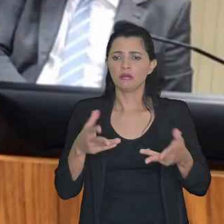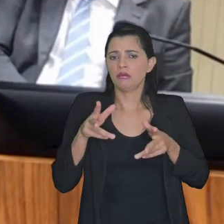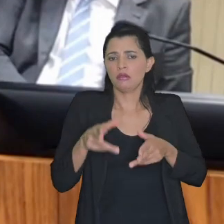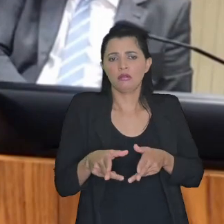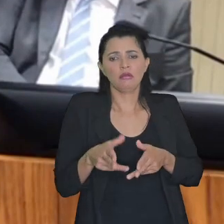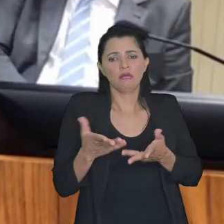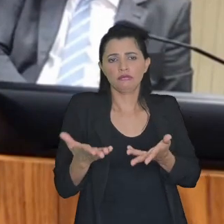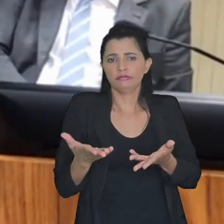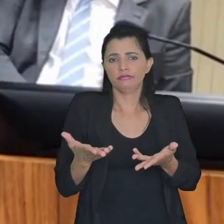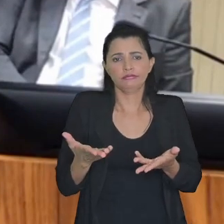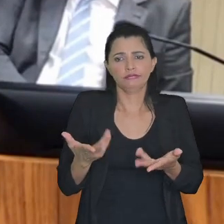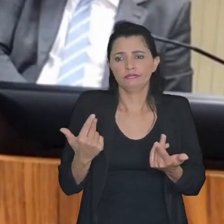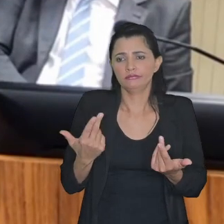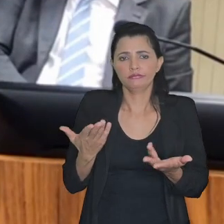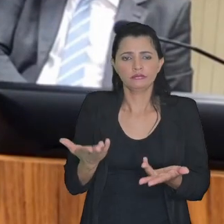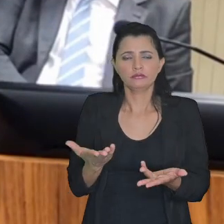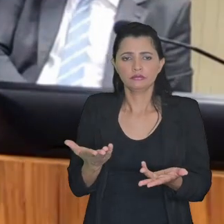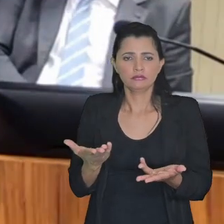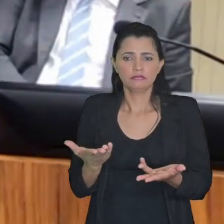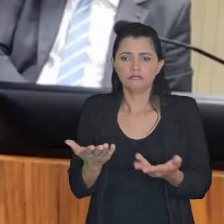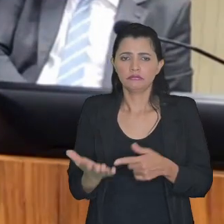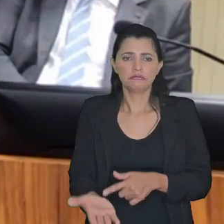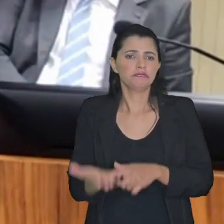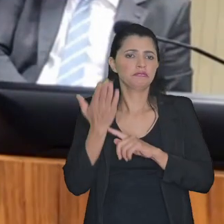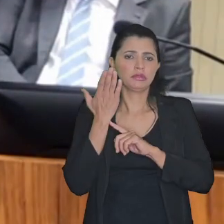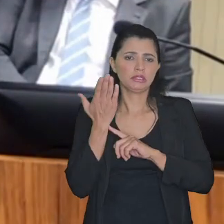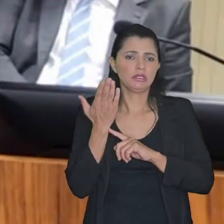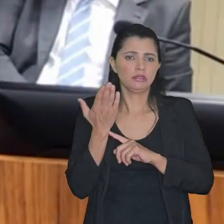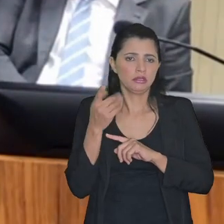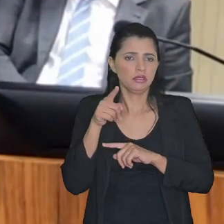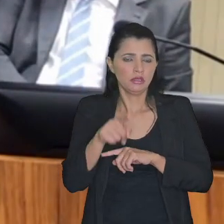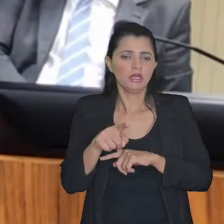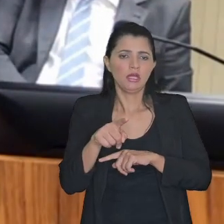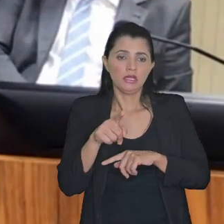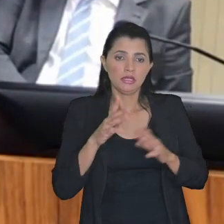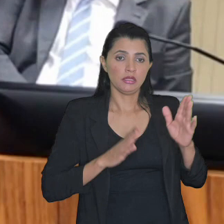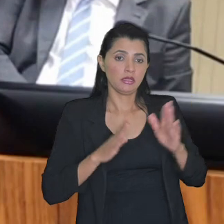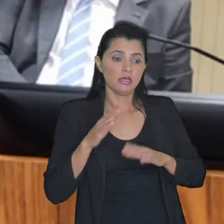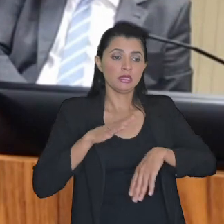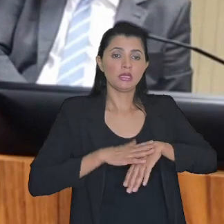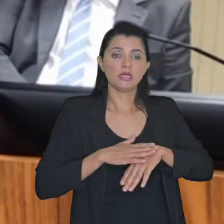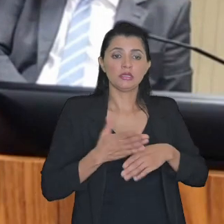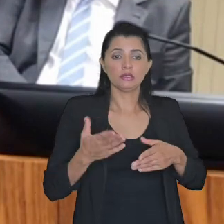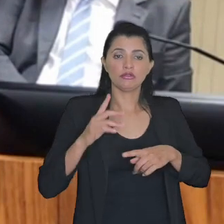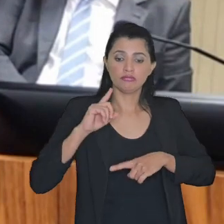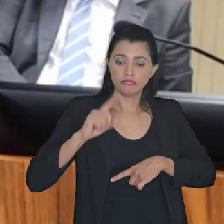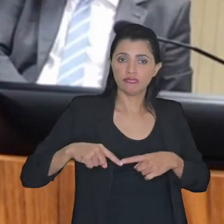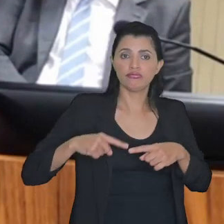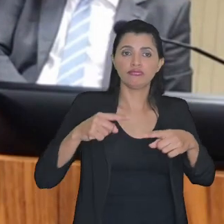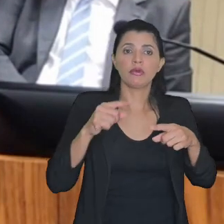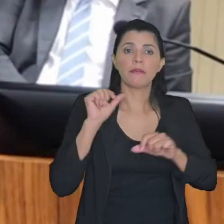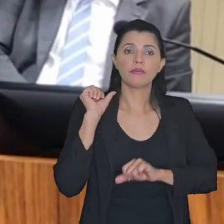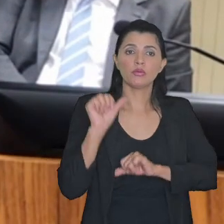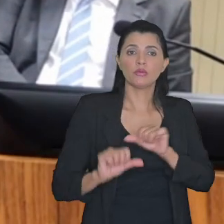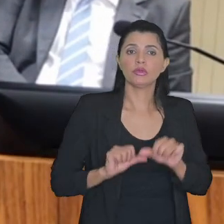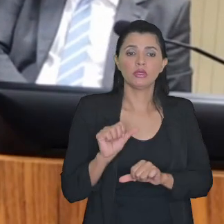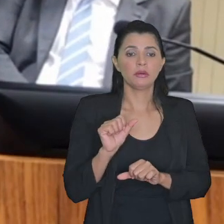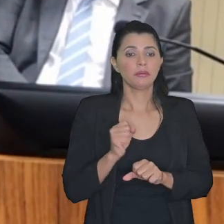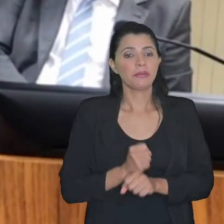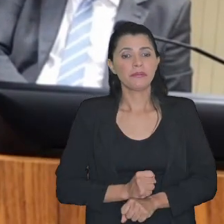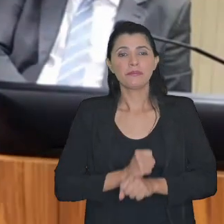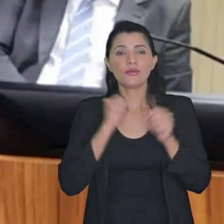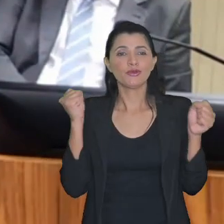como elas se apresentam em estado de evolução não é